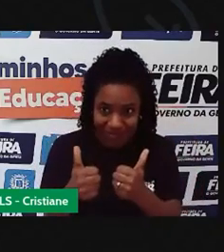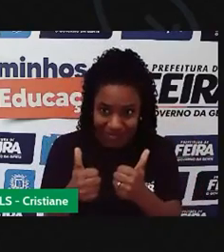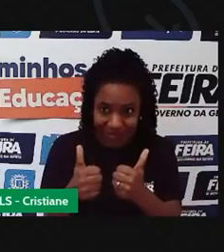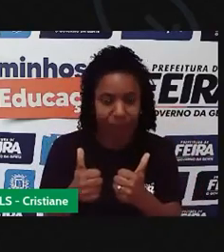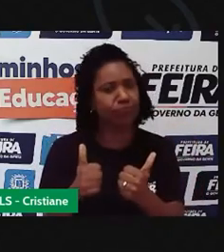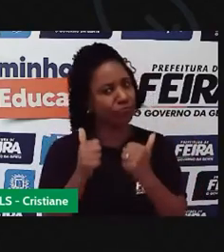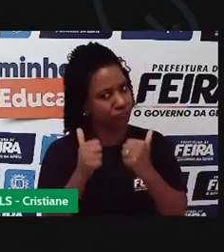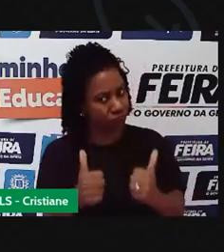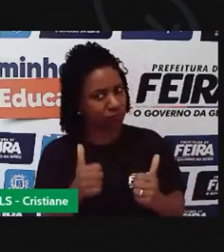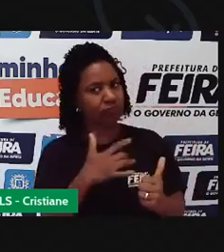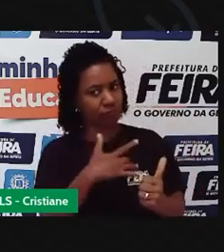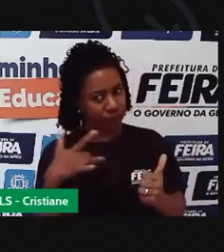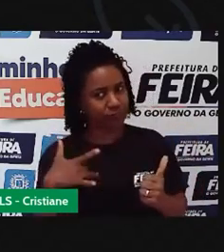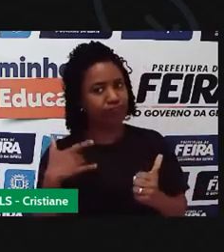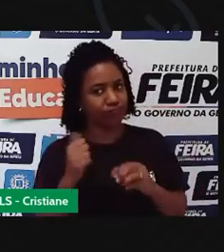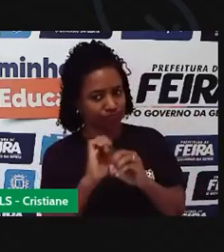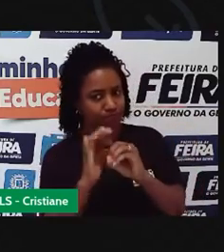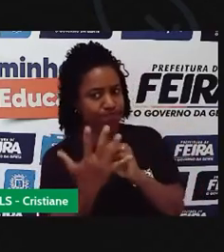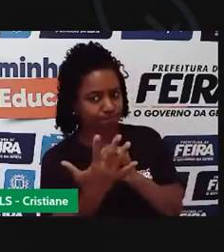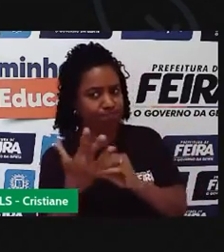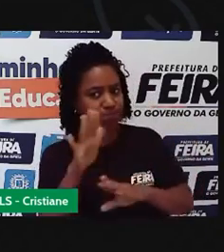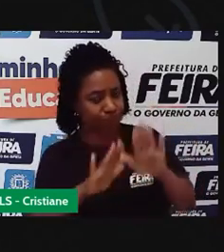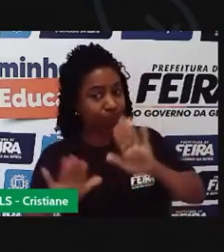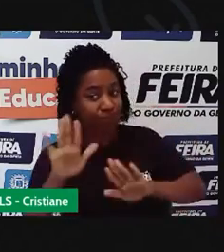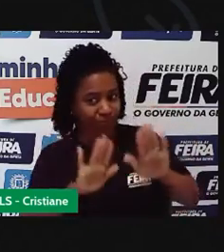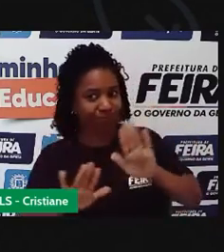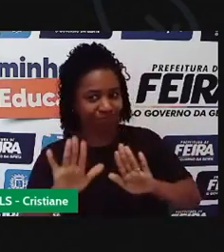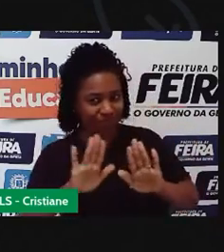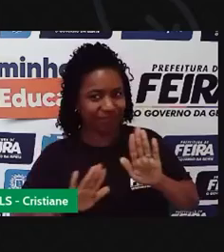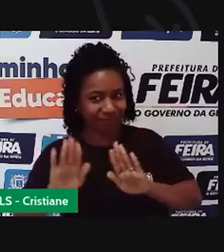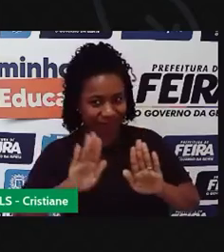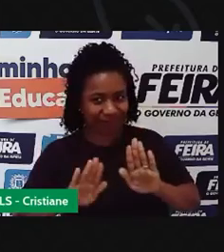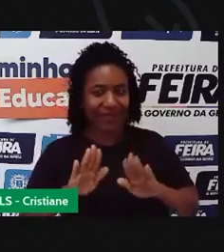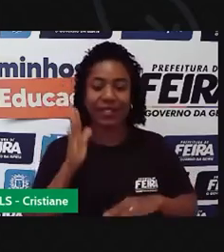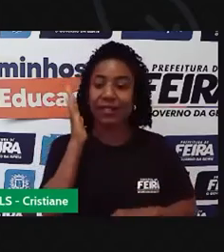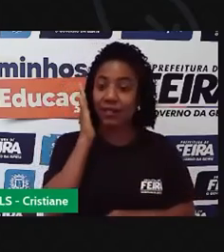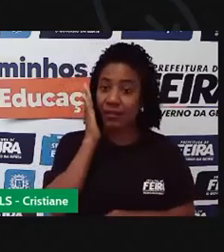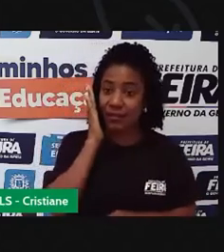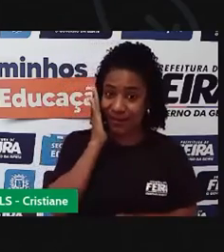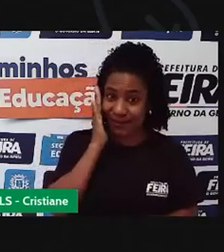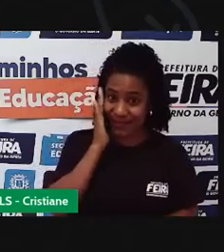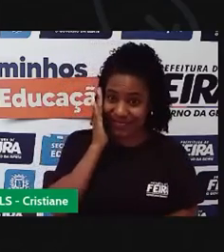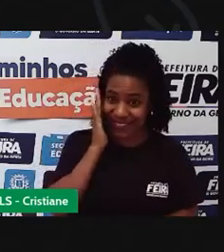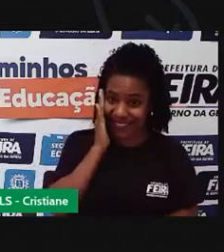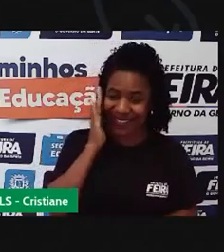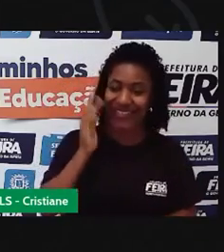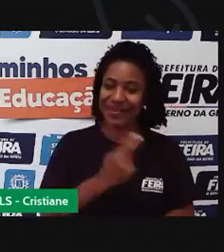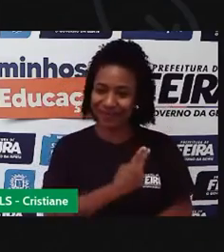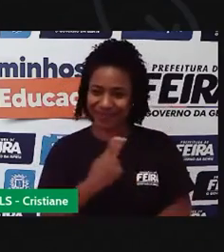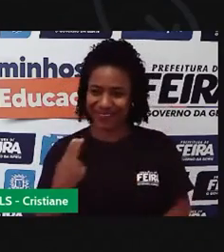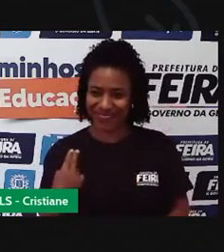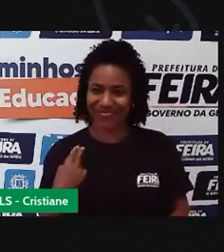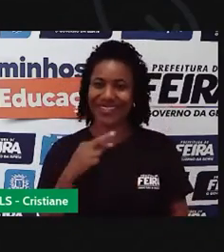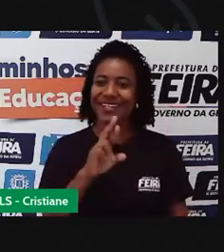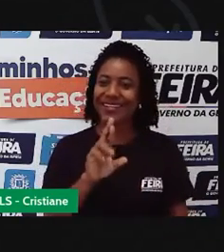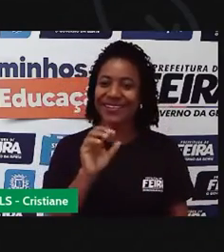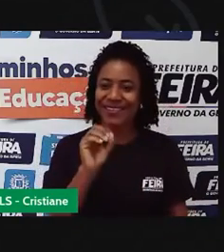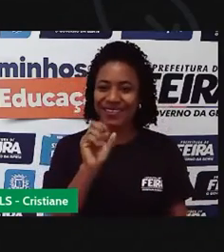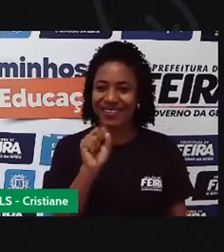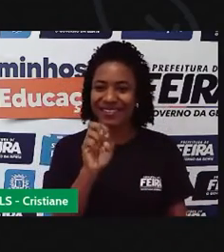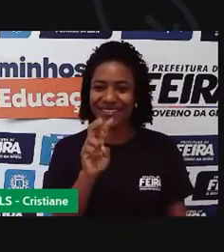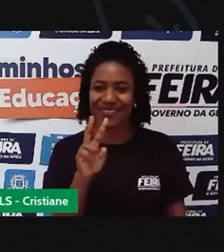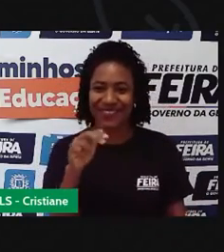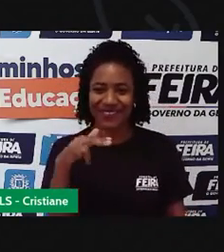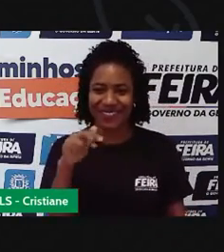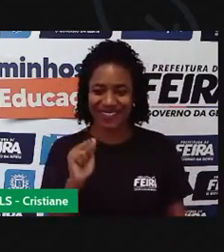e se cuidando, né, nesse período da pandemia. Bom, aqui vocês sabem, né, quem tá falando é professora Rosa Evânia e a